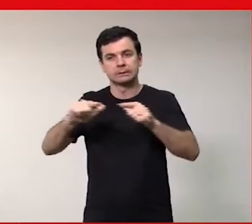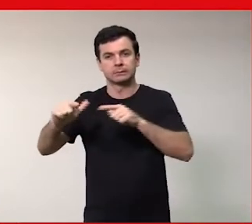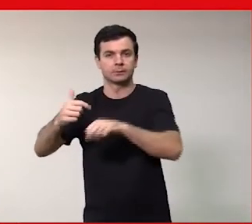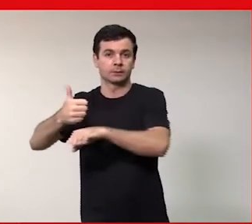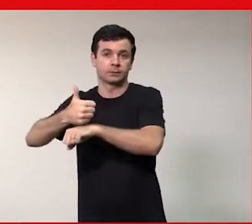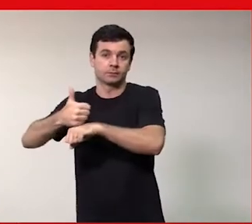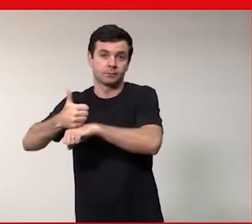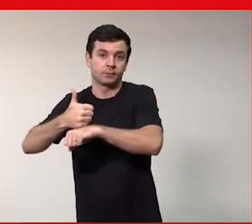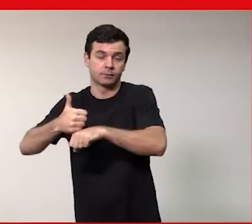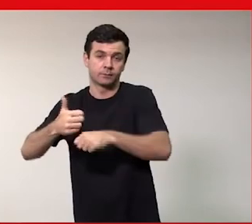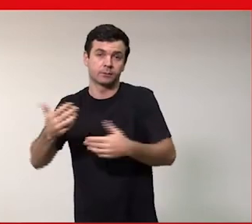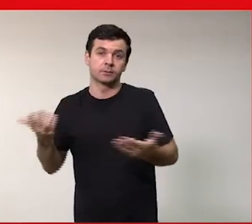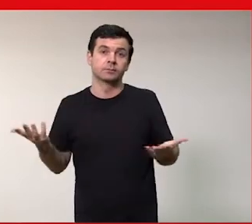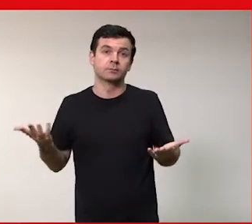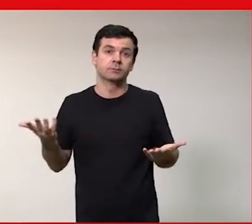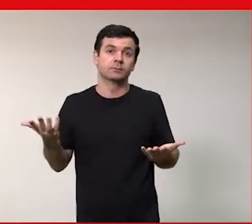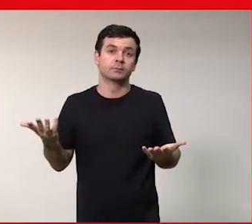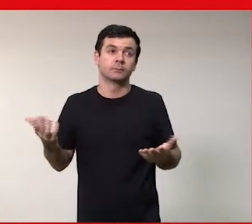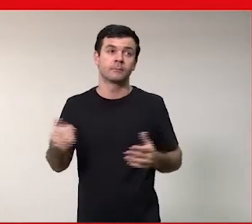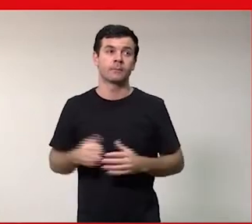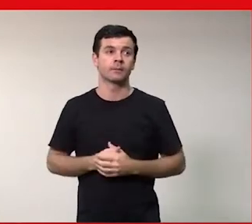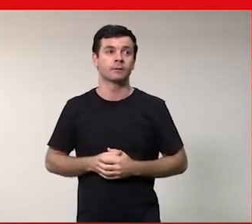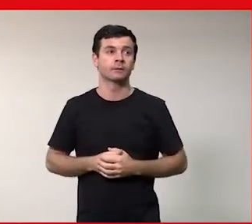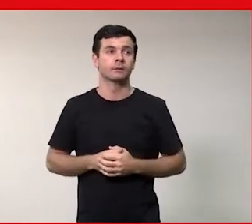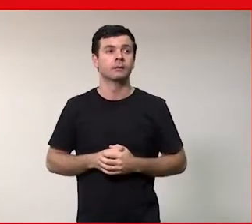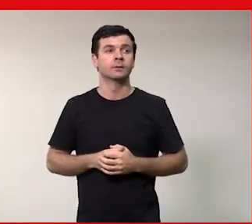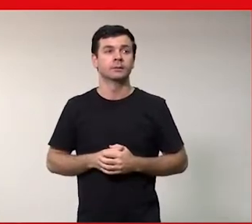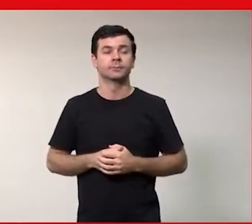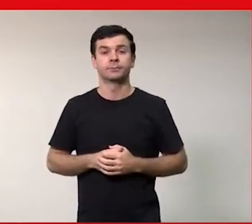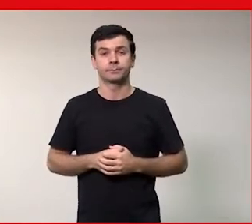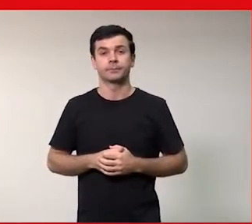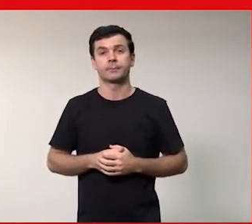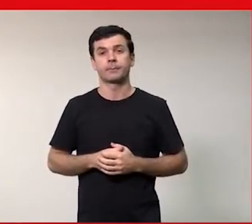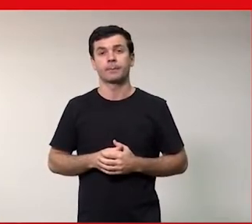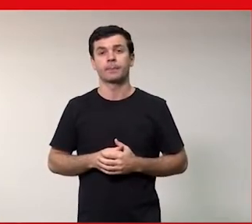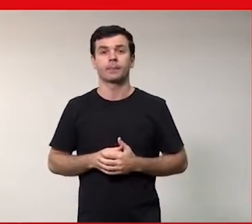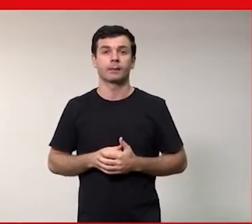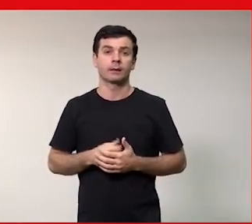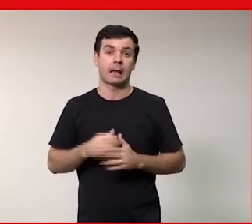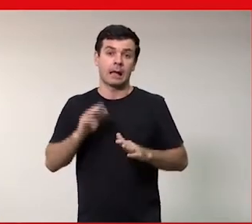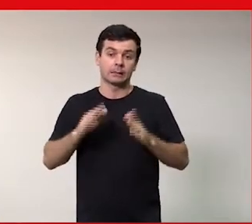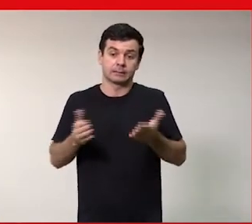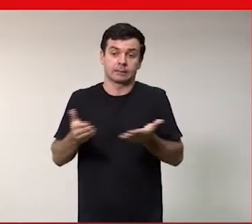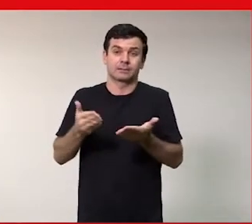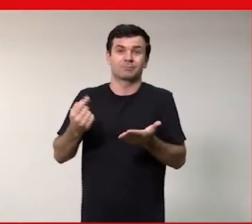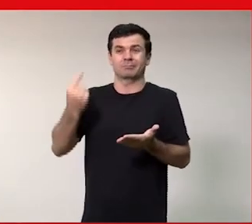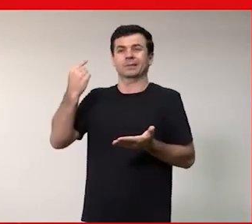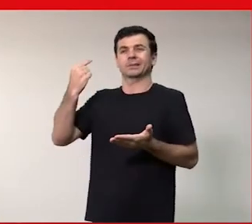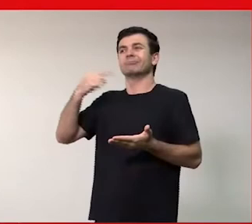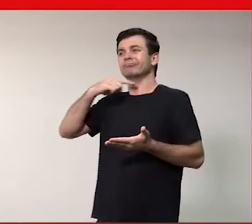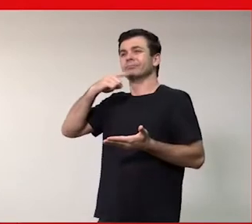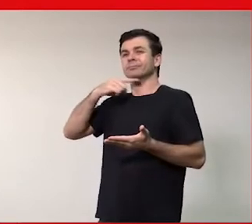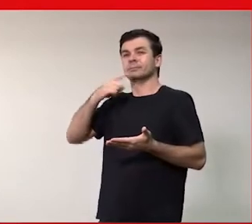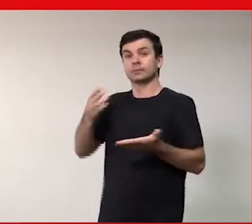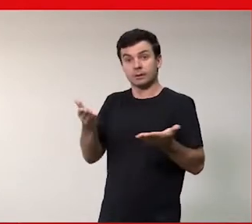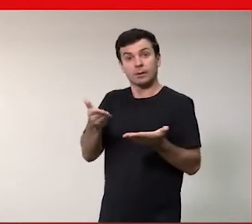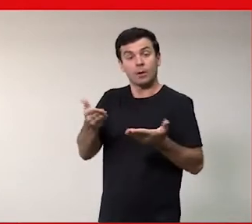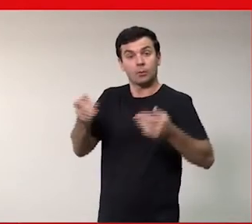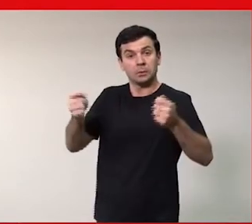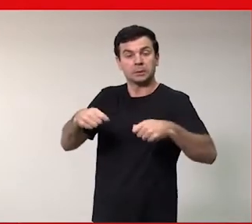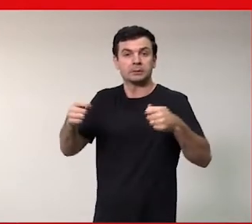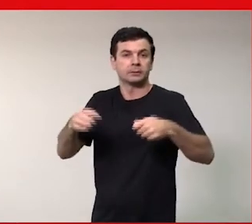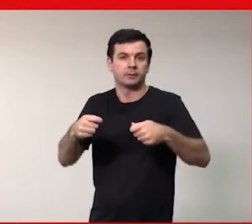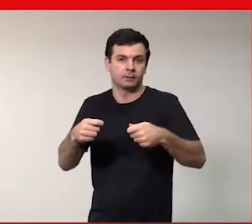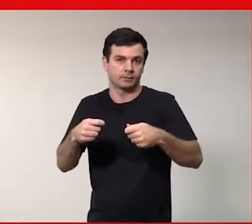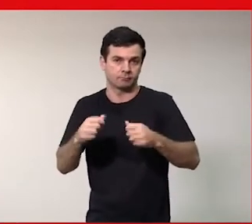o que talvez dê mais certo que na época de vocês não foi tão legal ou algo